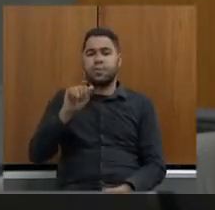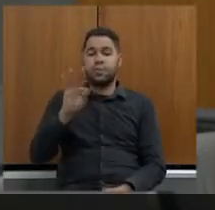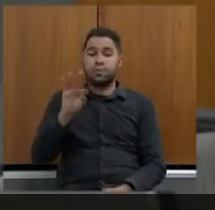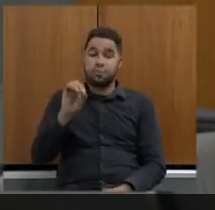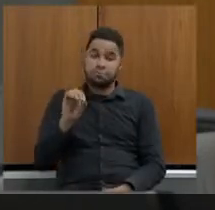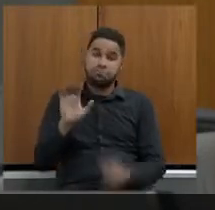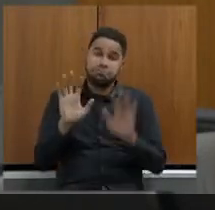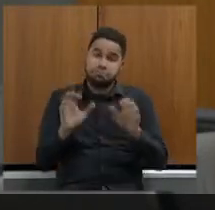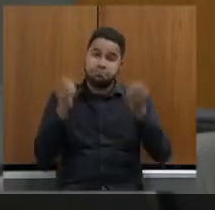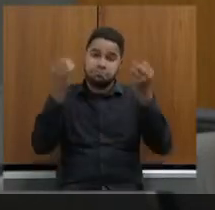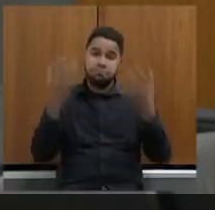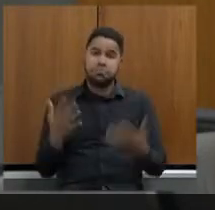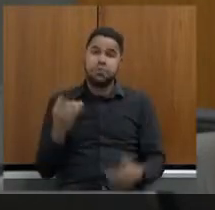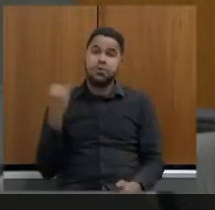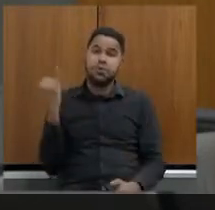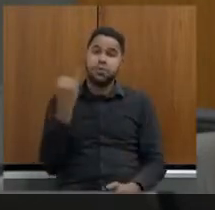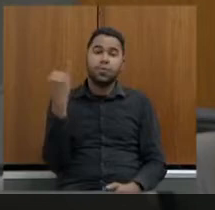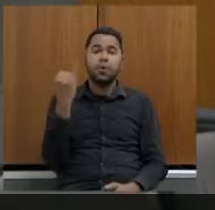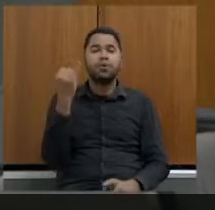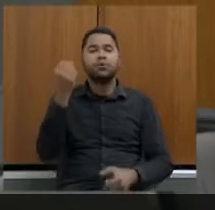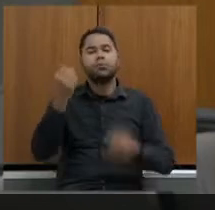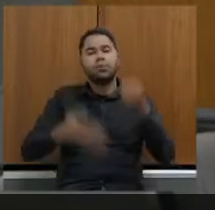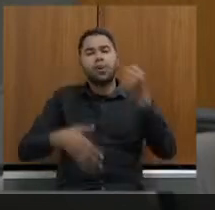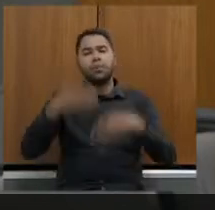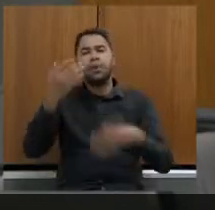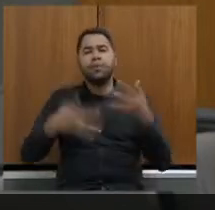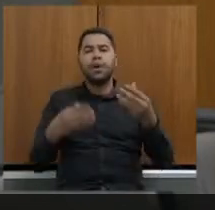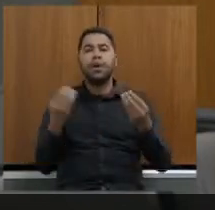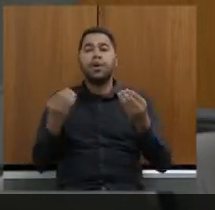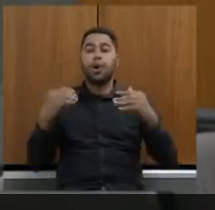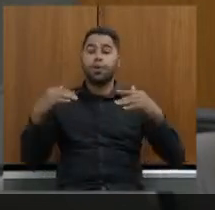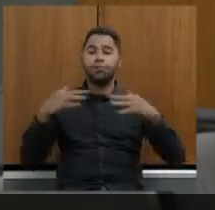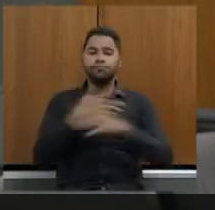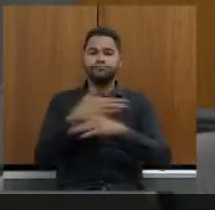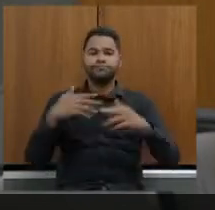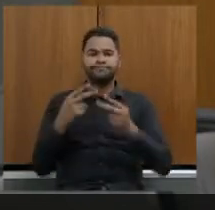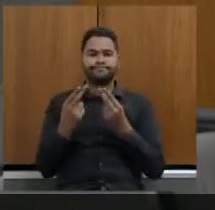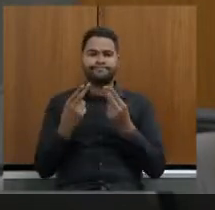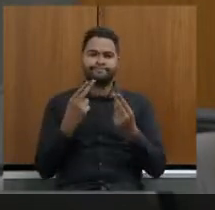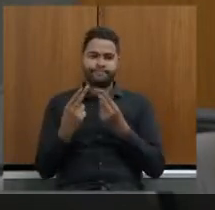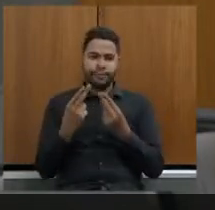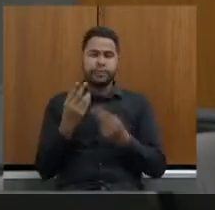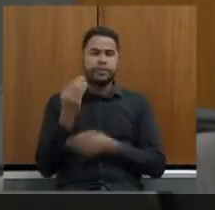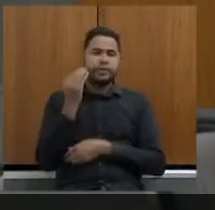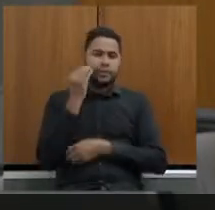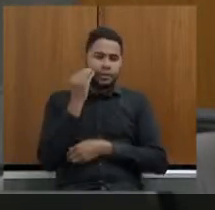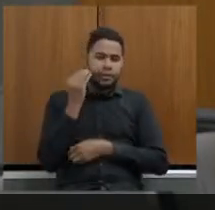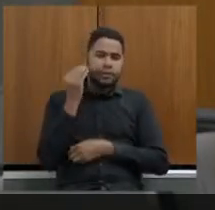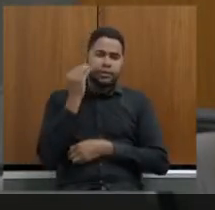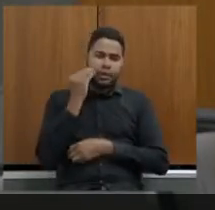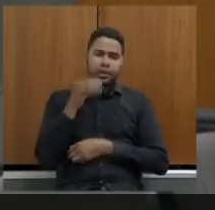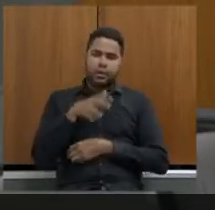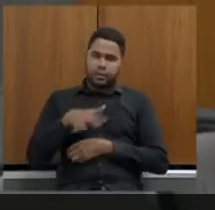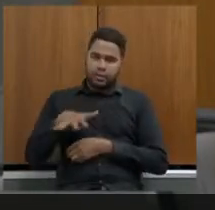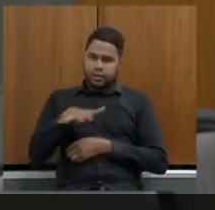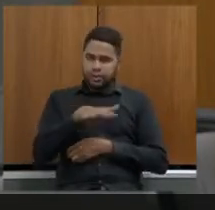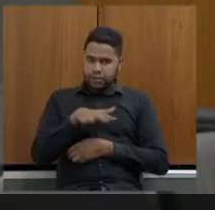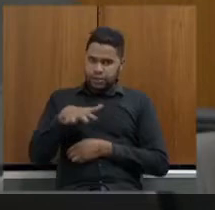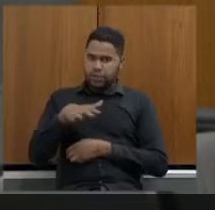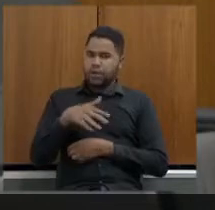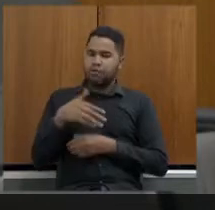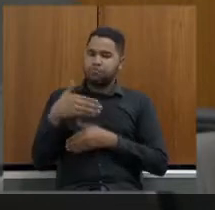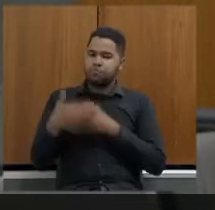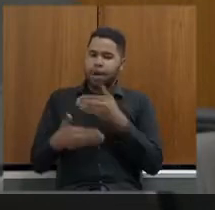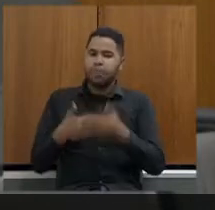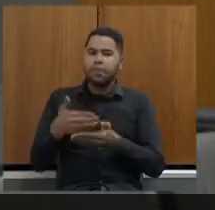assim dizer da importância de falar de mobilidade urbana a gente vem tentando muito a nossa região construir um